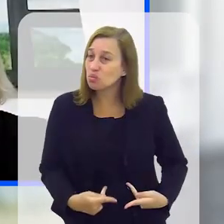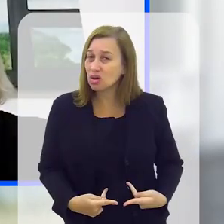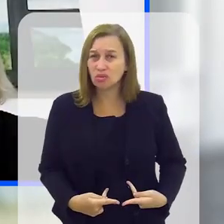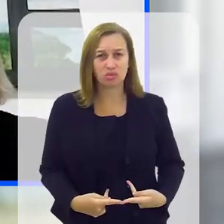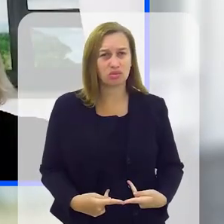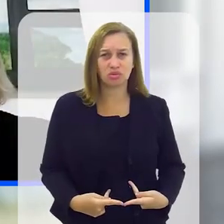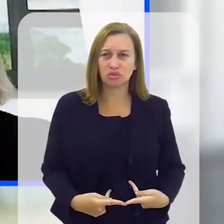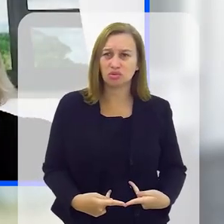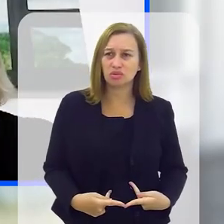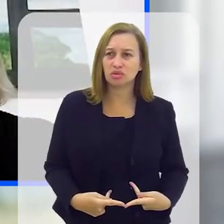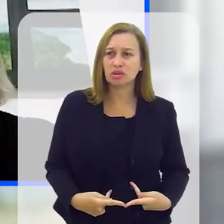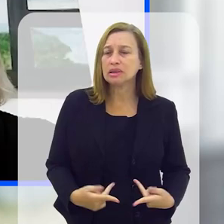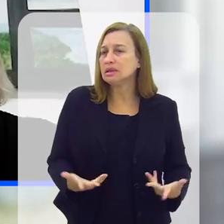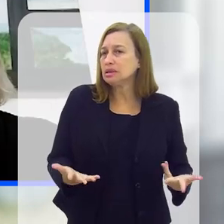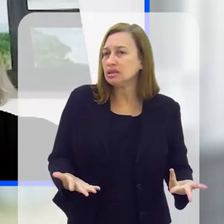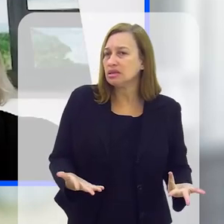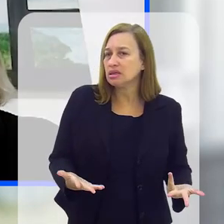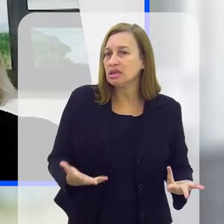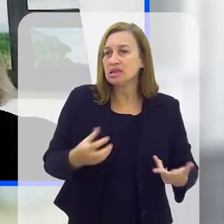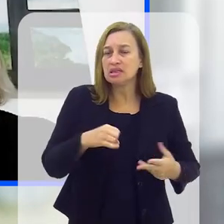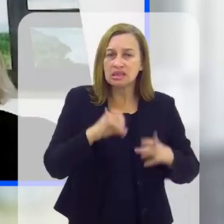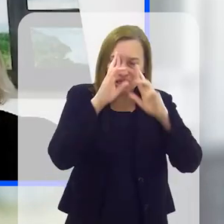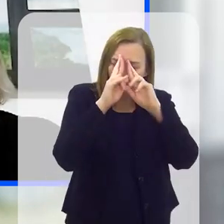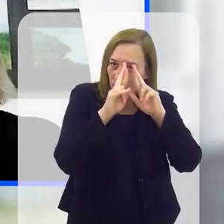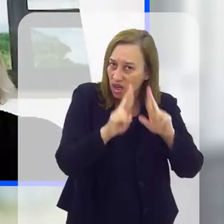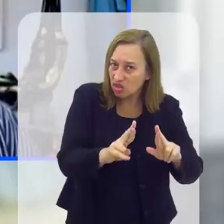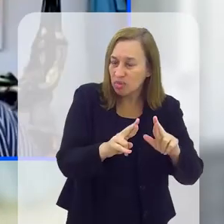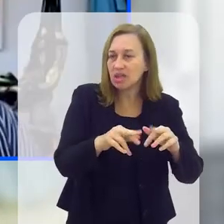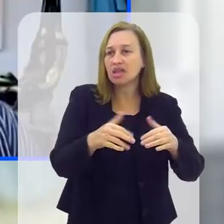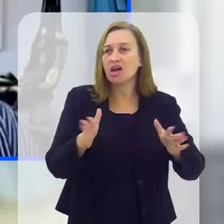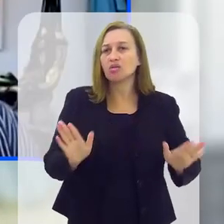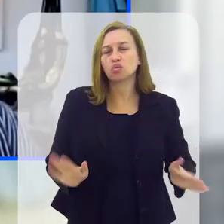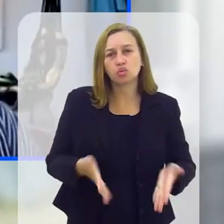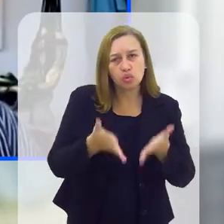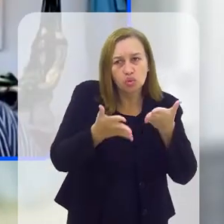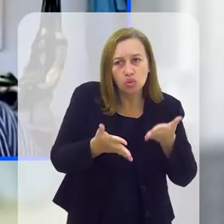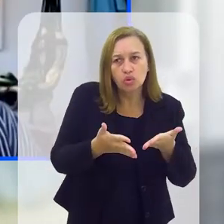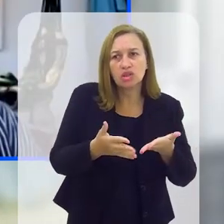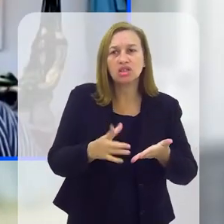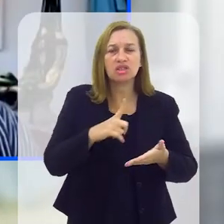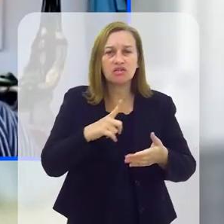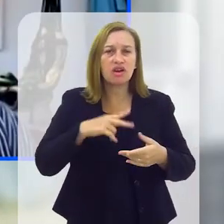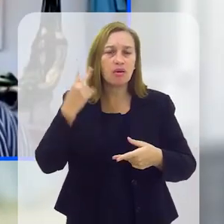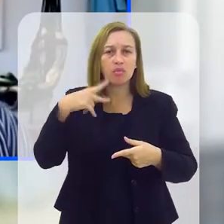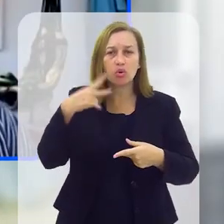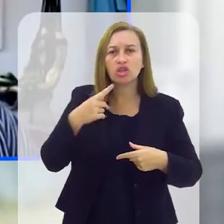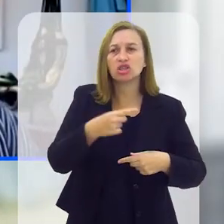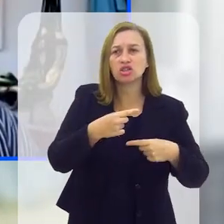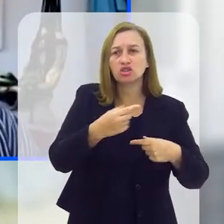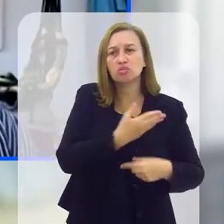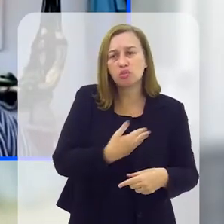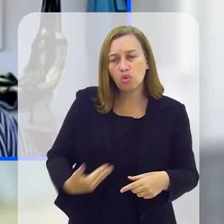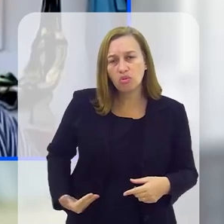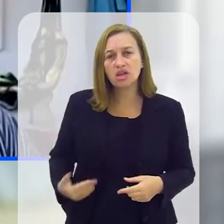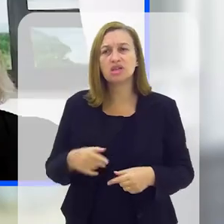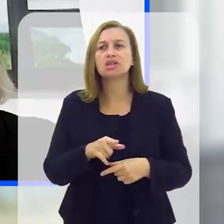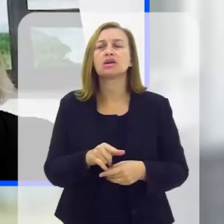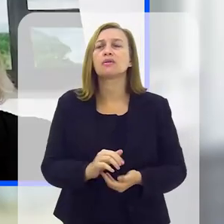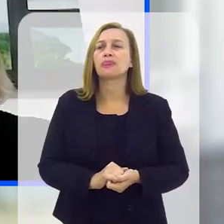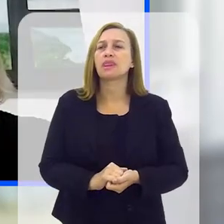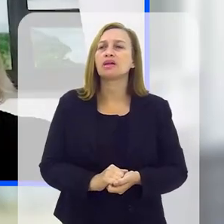seres humanos. Estão seres humanos que, se forem respeitados, se forem estimulados, se houver políticas públicas,